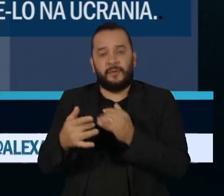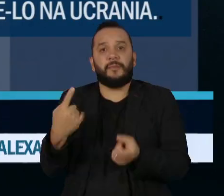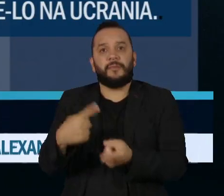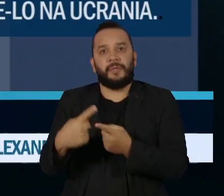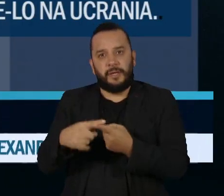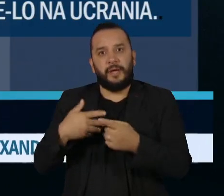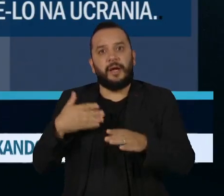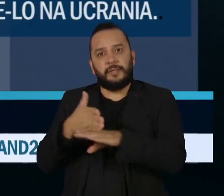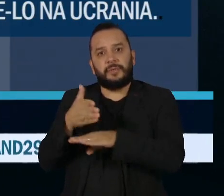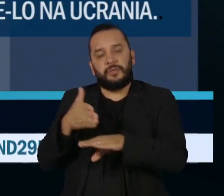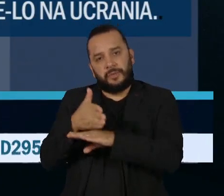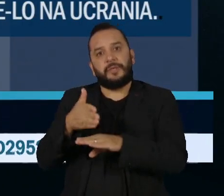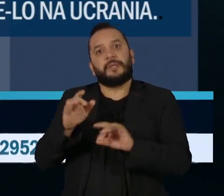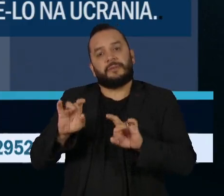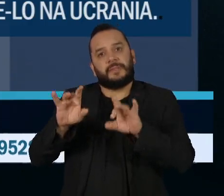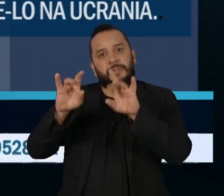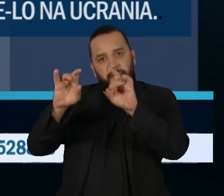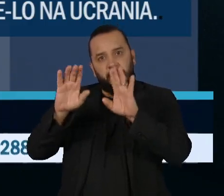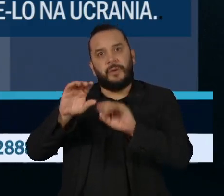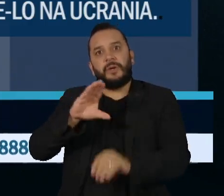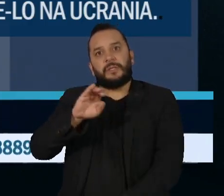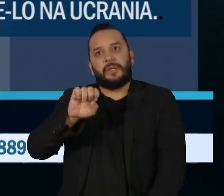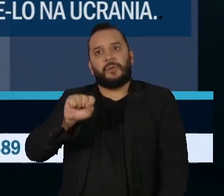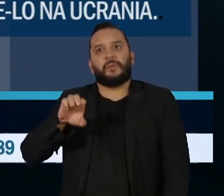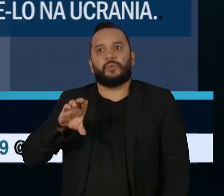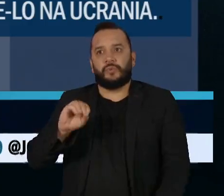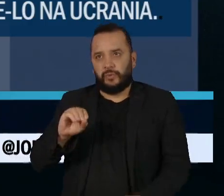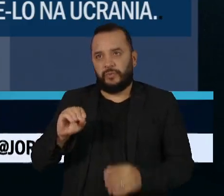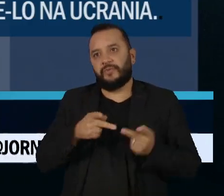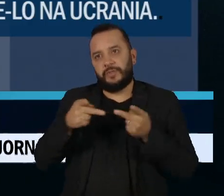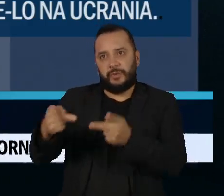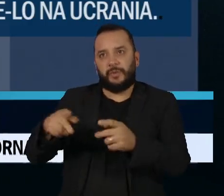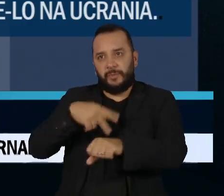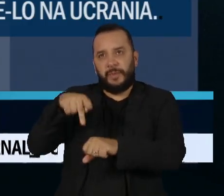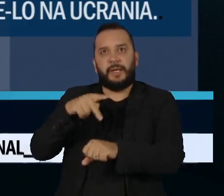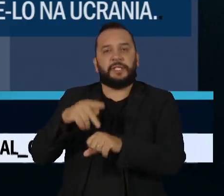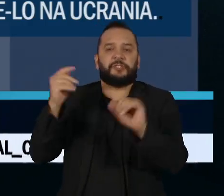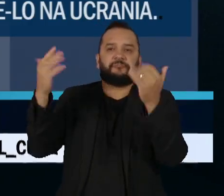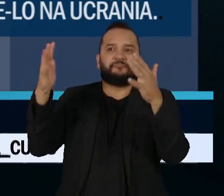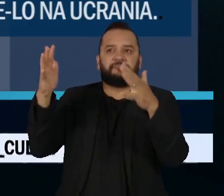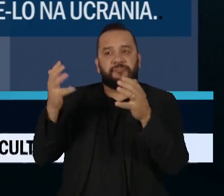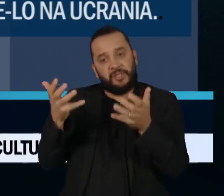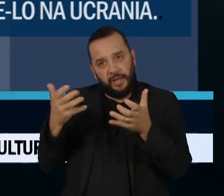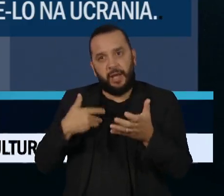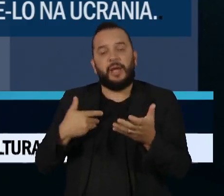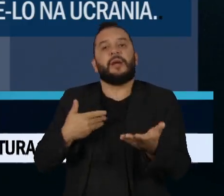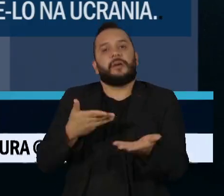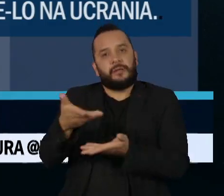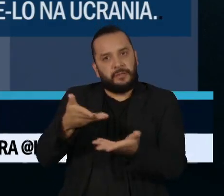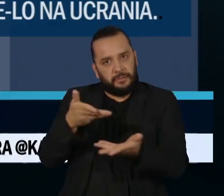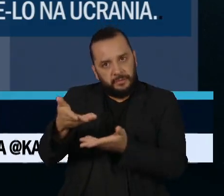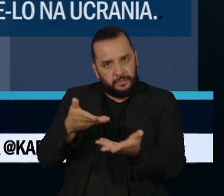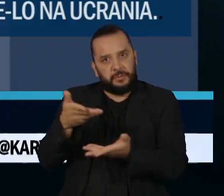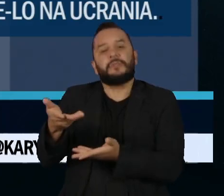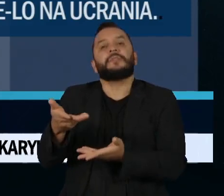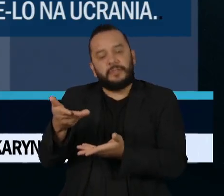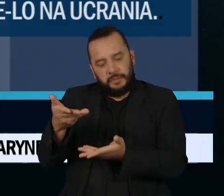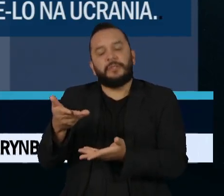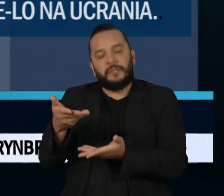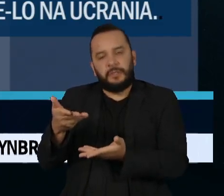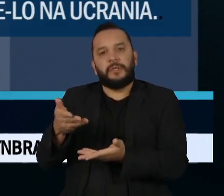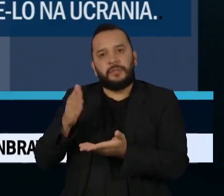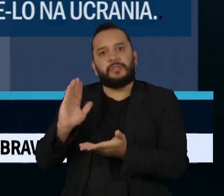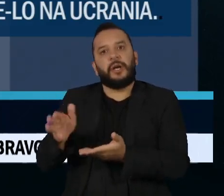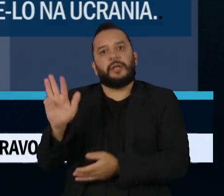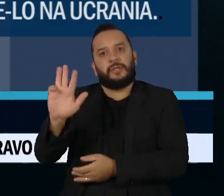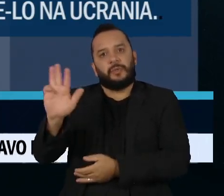Palácio do Planalto, Celso Amorim, ao país, e disse que espera continuar o diálogo sobre o fim da guerra com o presidente Lula, em